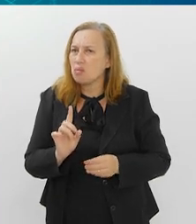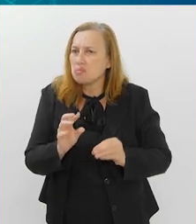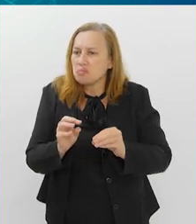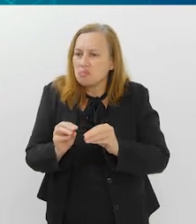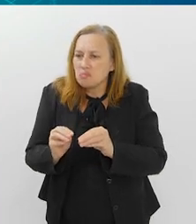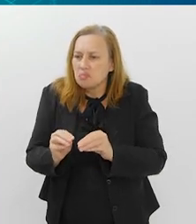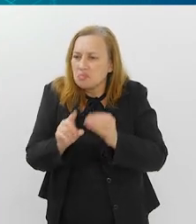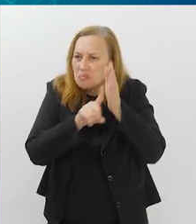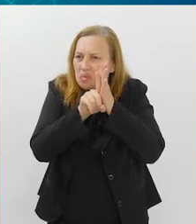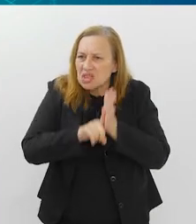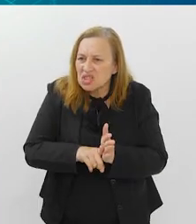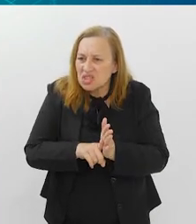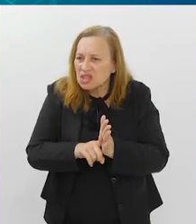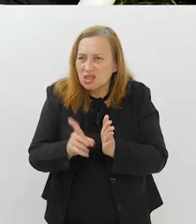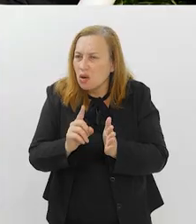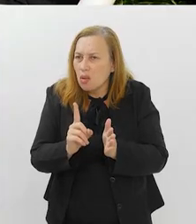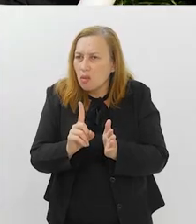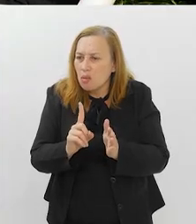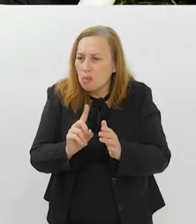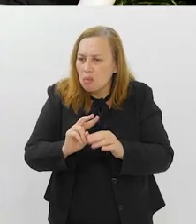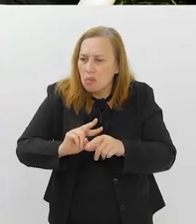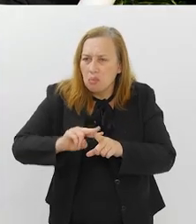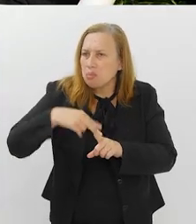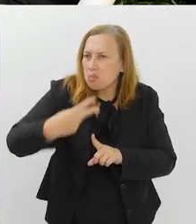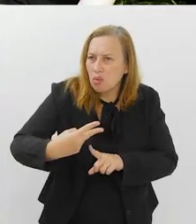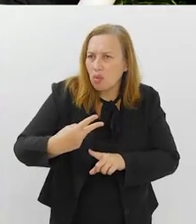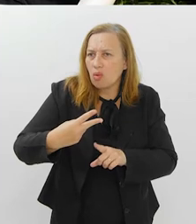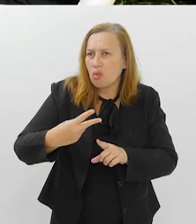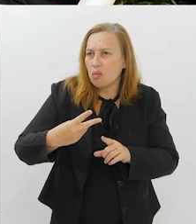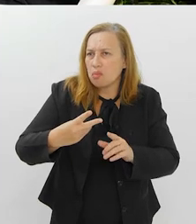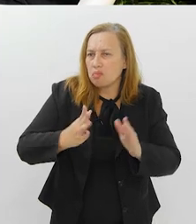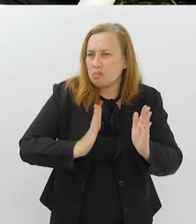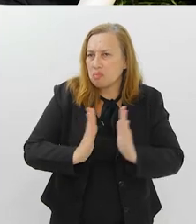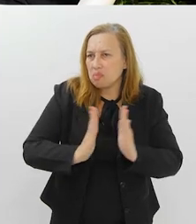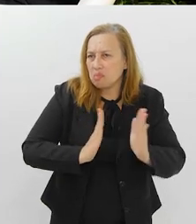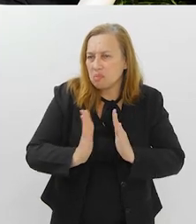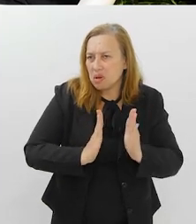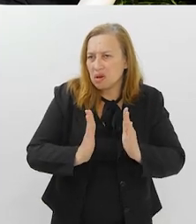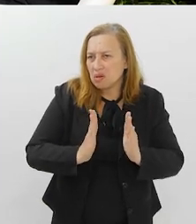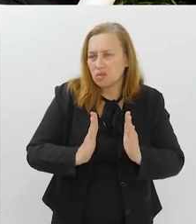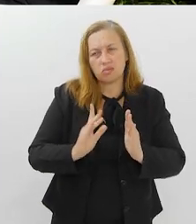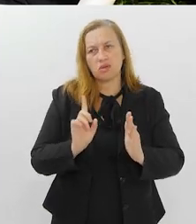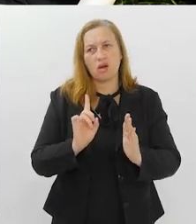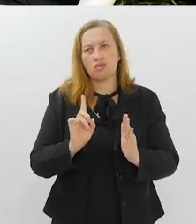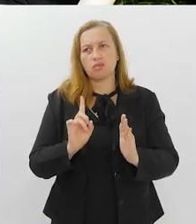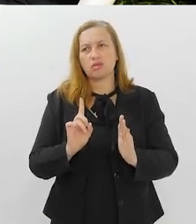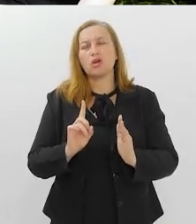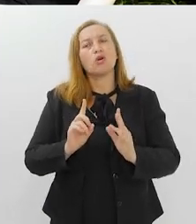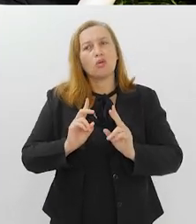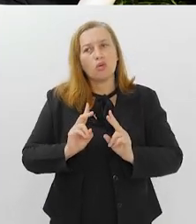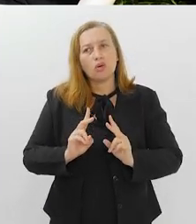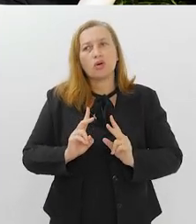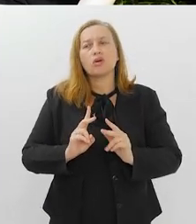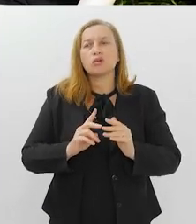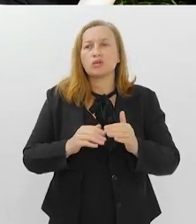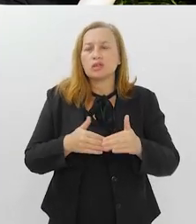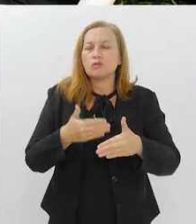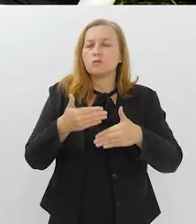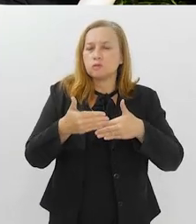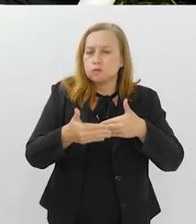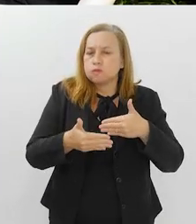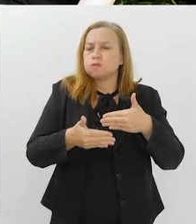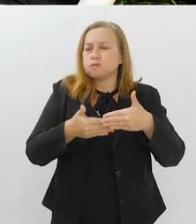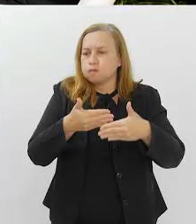não pulou nenhuma fase que qualquer uma vacina passa, né, desde em